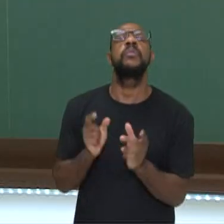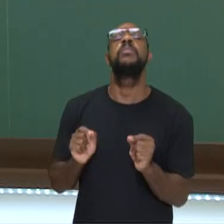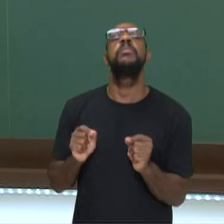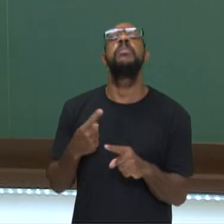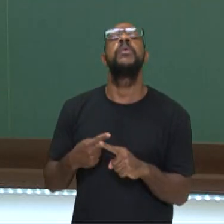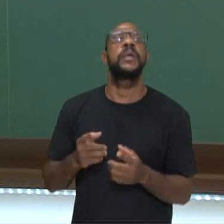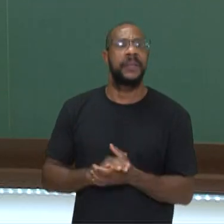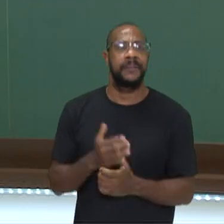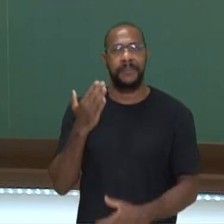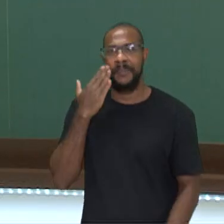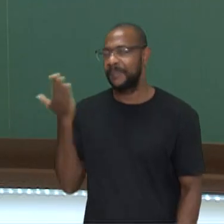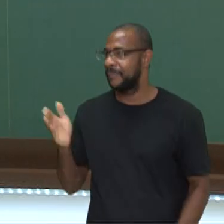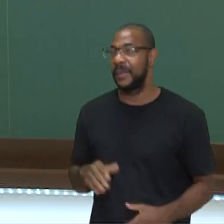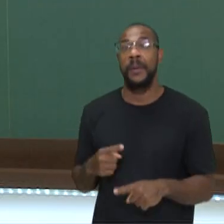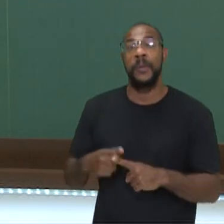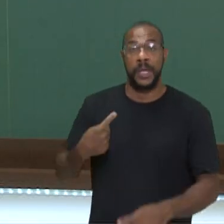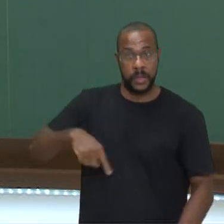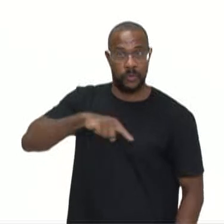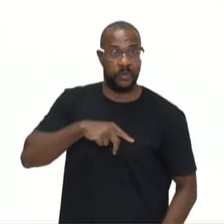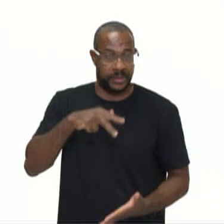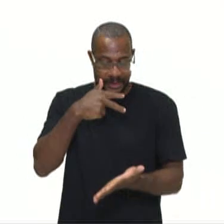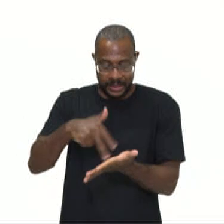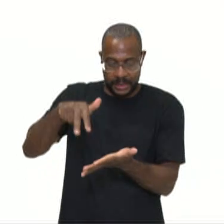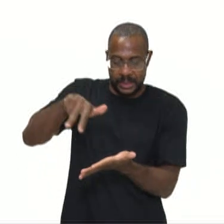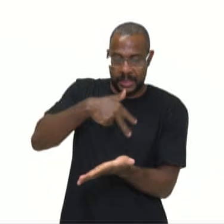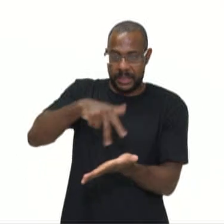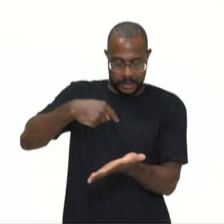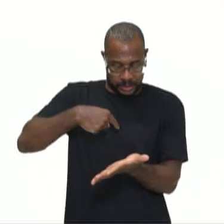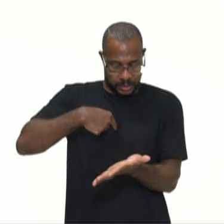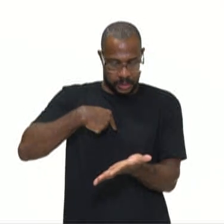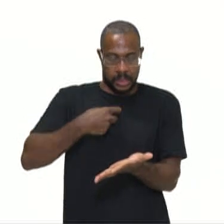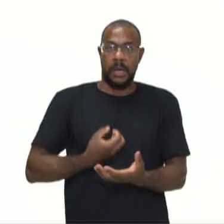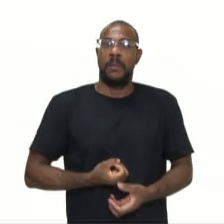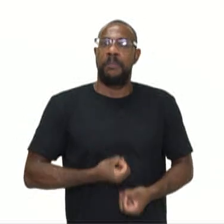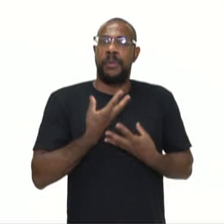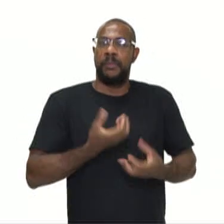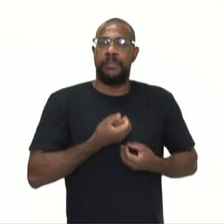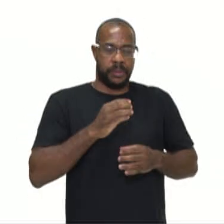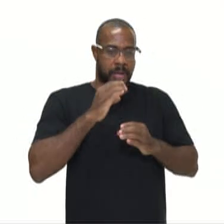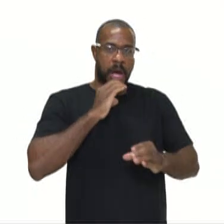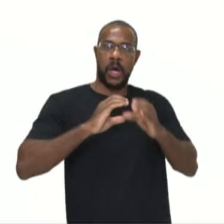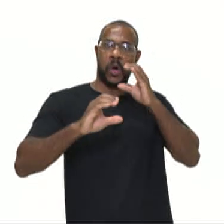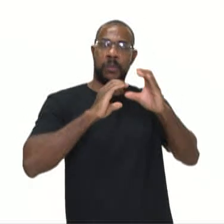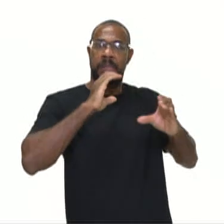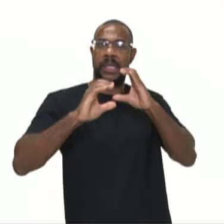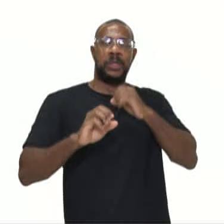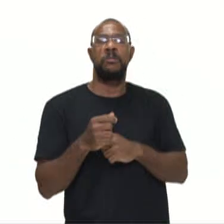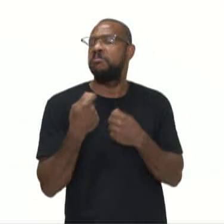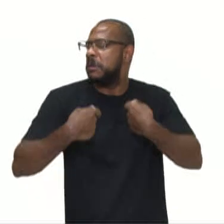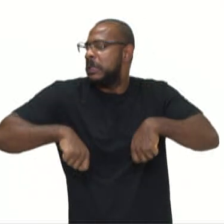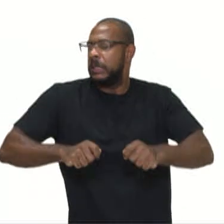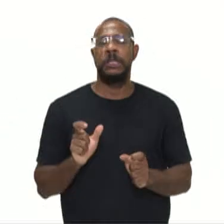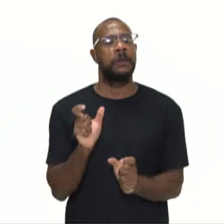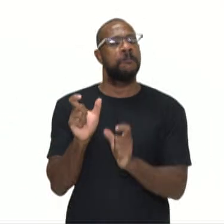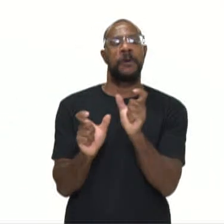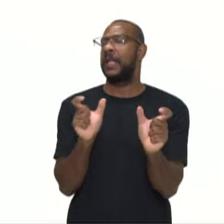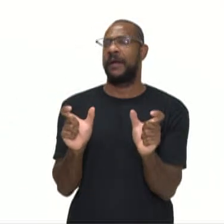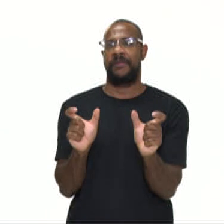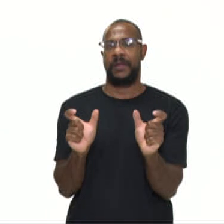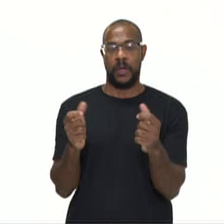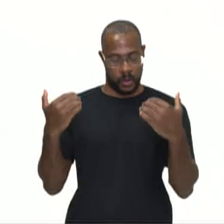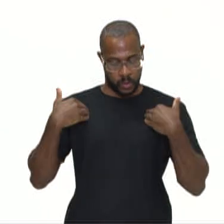porque quando dançamos, nos comunicamos, sem palavras, pelos nossos corpos e movimentos.